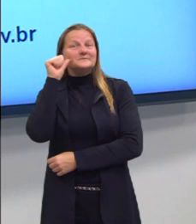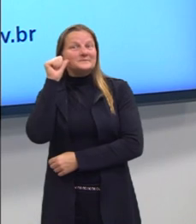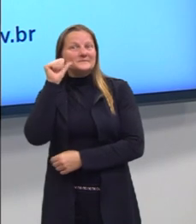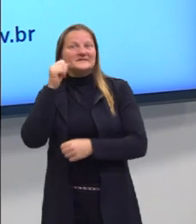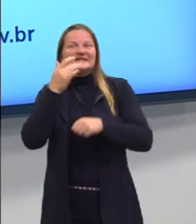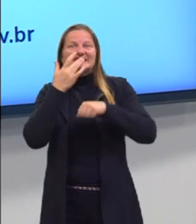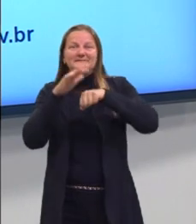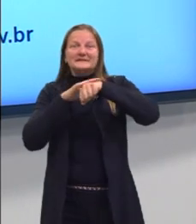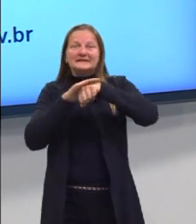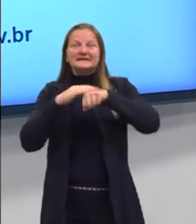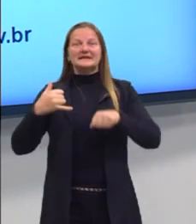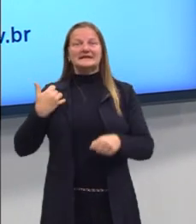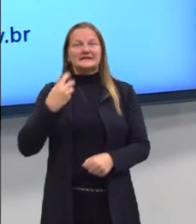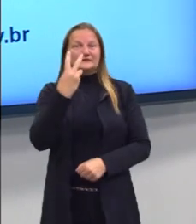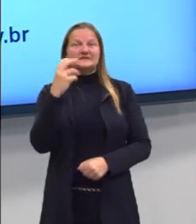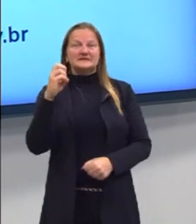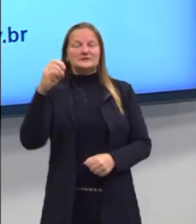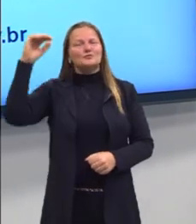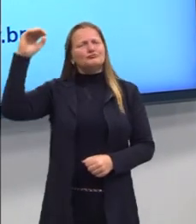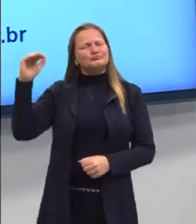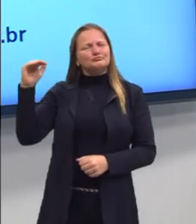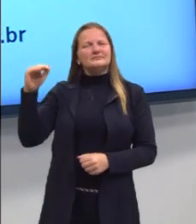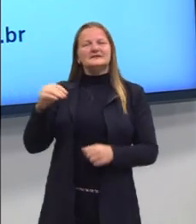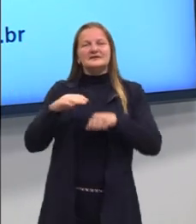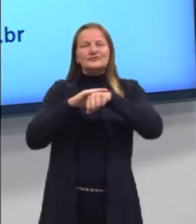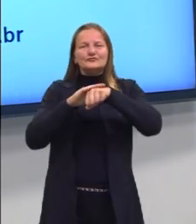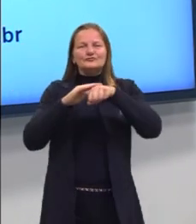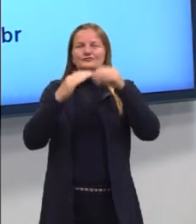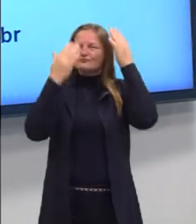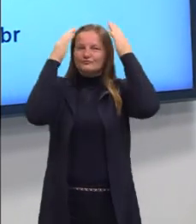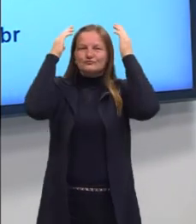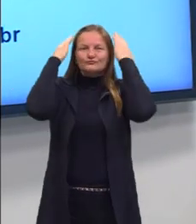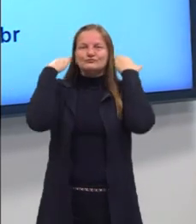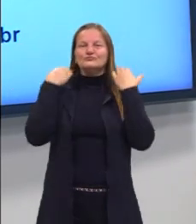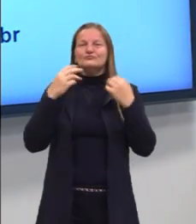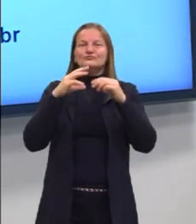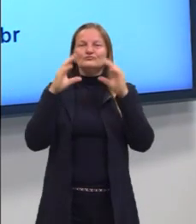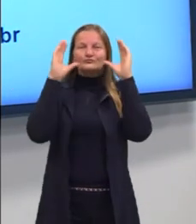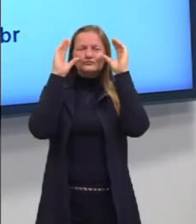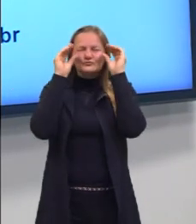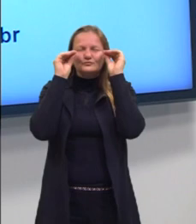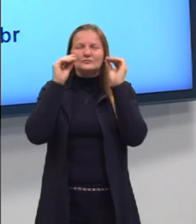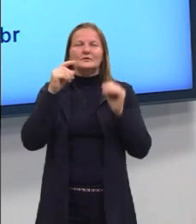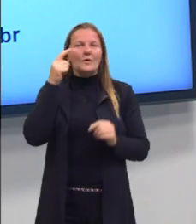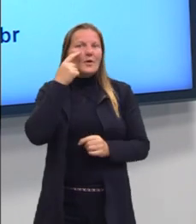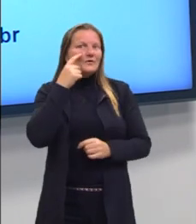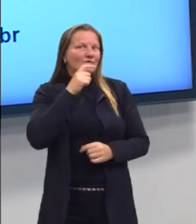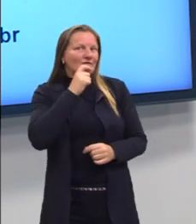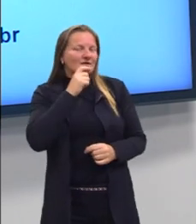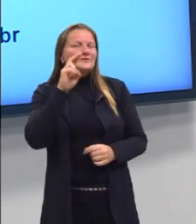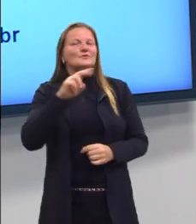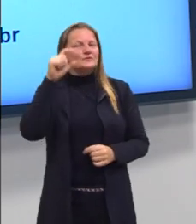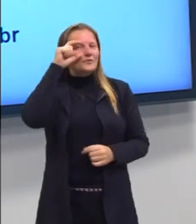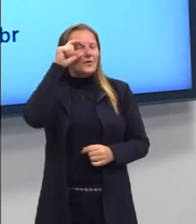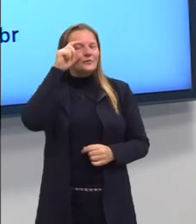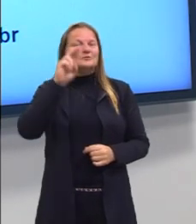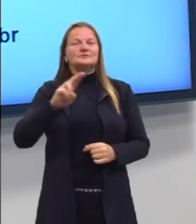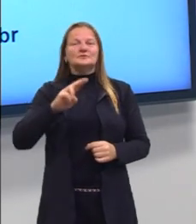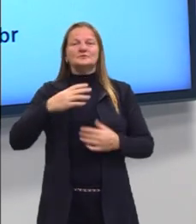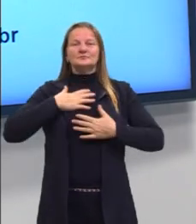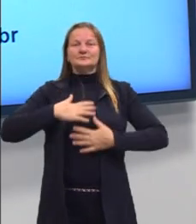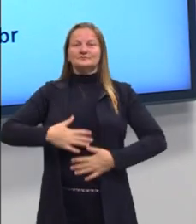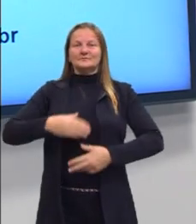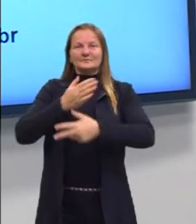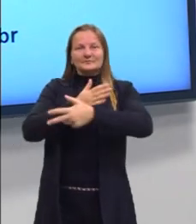branca, de baixa estatura, cabelos castanhos escuros, olhos verdes, uso óculos, estou utilizando a